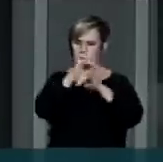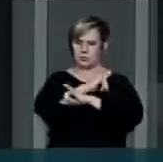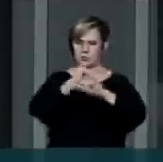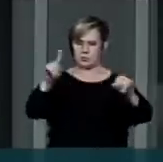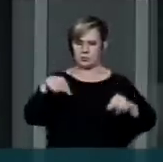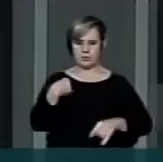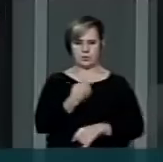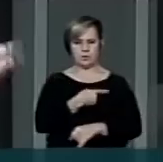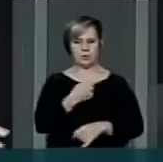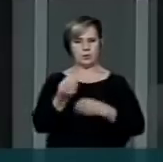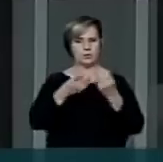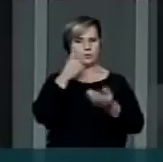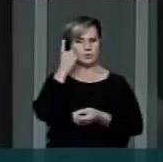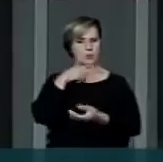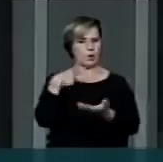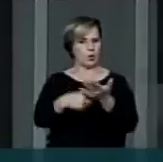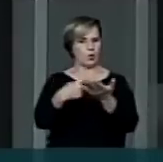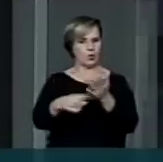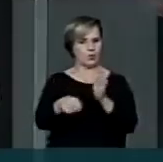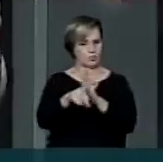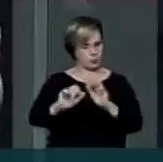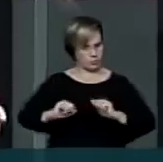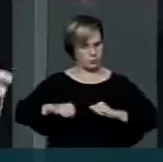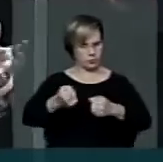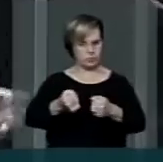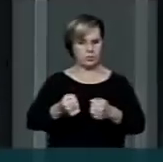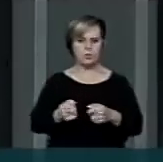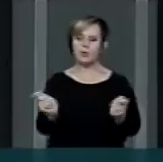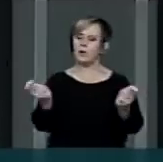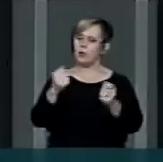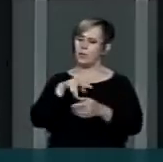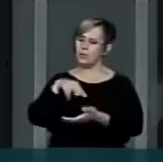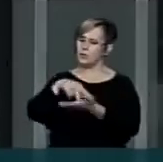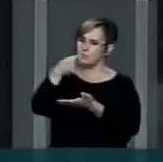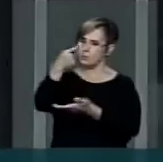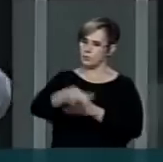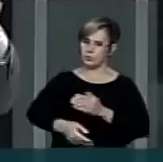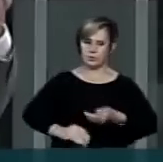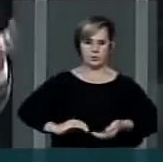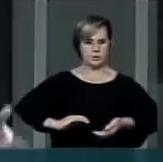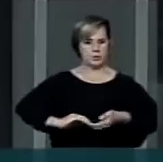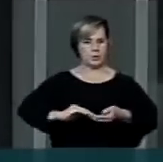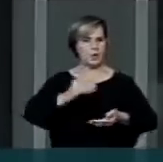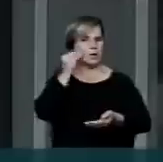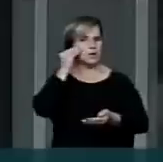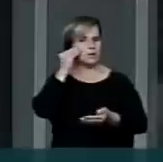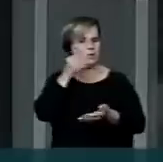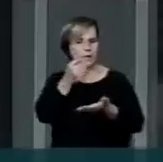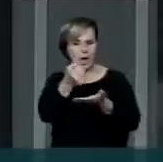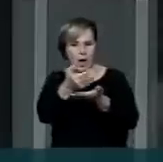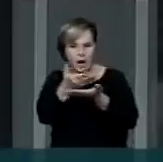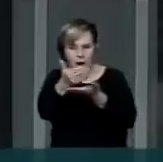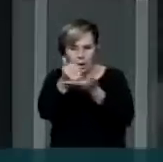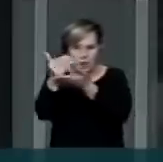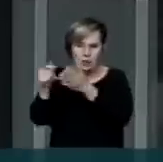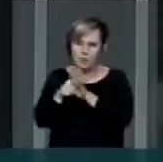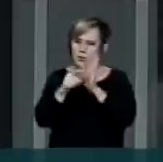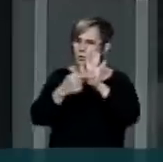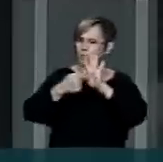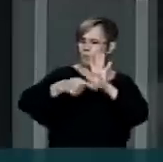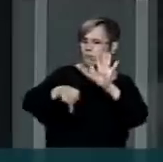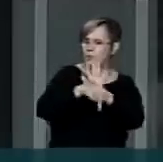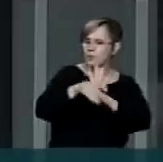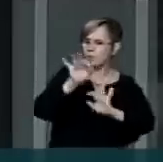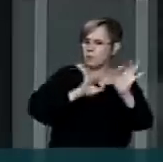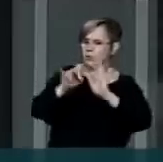como parlamentares, comprometidos com essa causa, possamos vir aqui ao Congresso Nacional, tentar mobilizar a essa categoria política